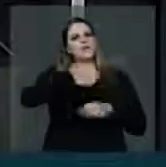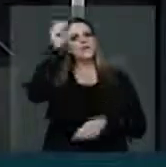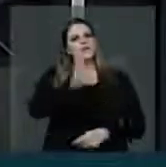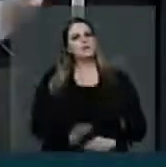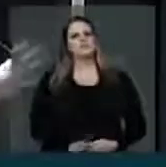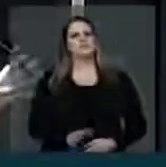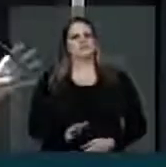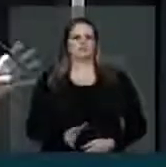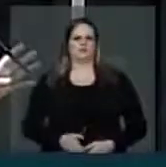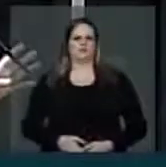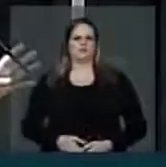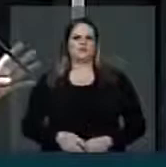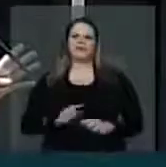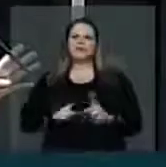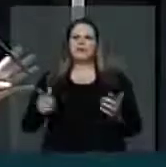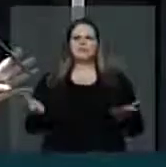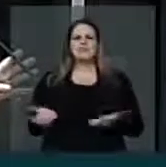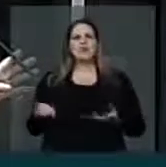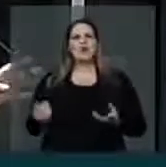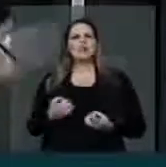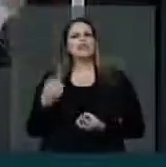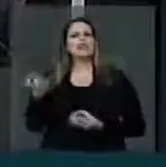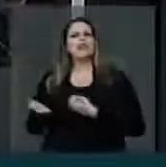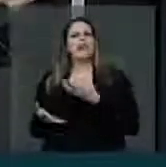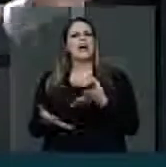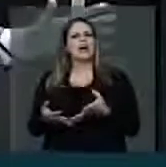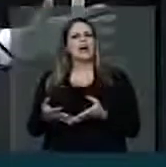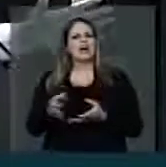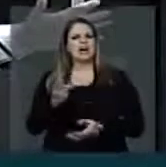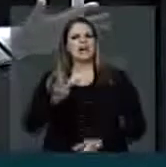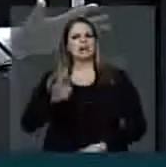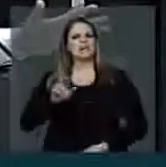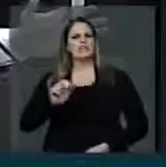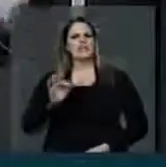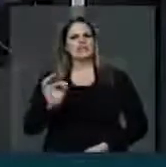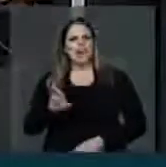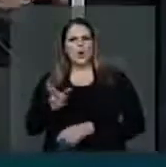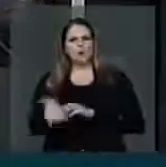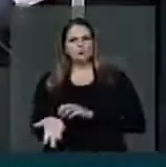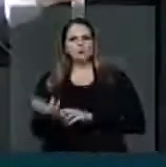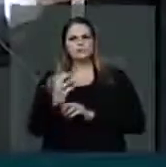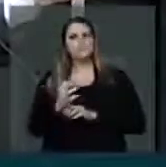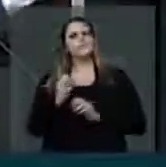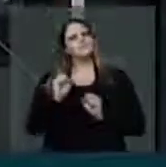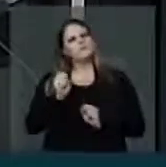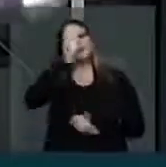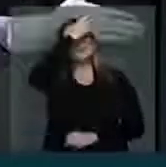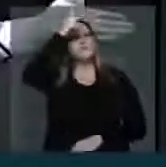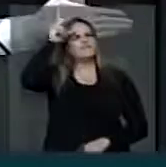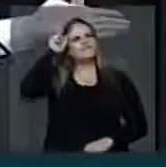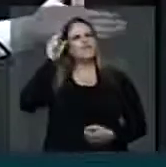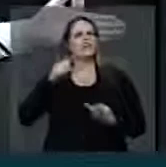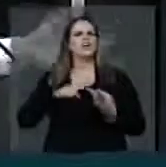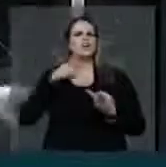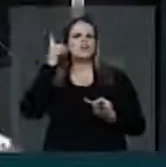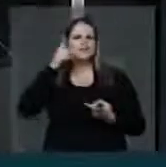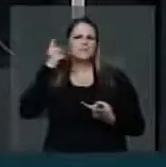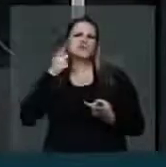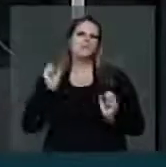Está lá distribuindo, tratou, coisa que o prefeito pode fazer. Os vereadores estão lá para isso, os deputados.